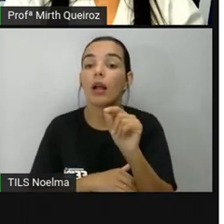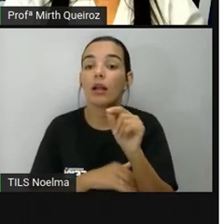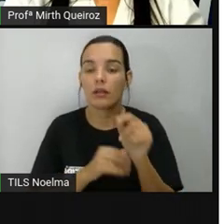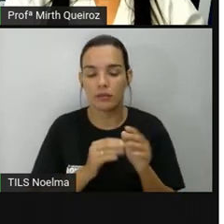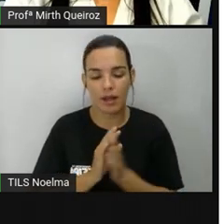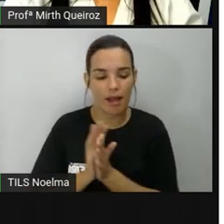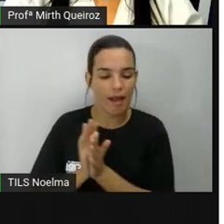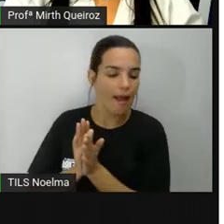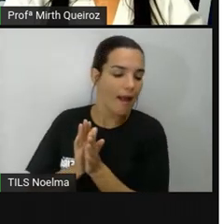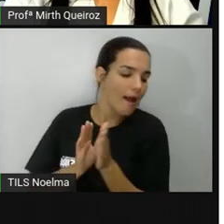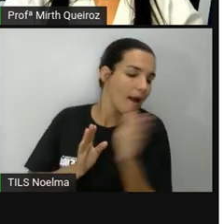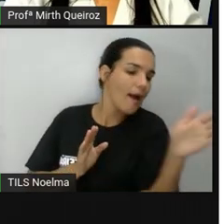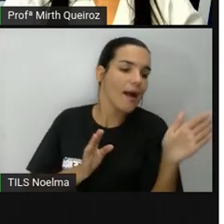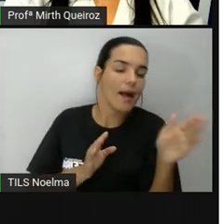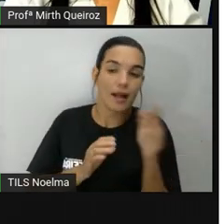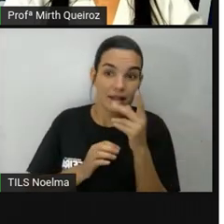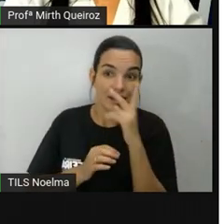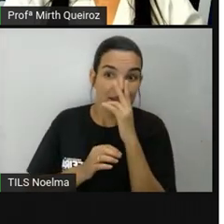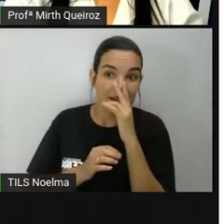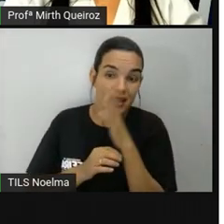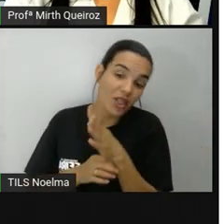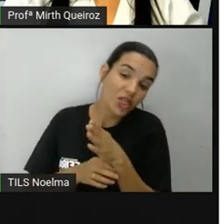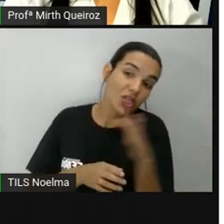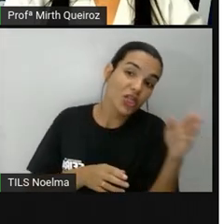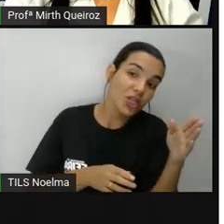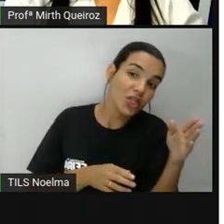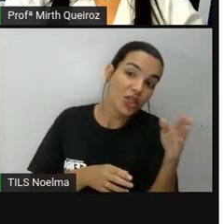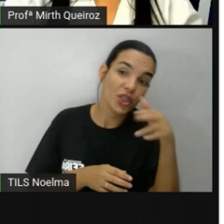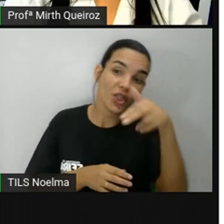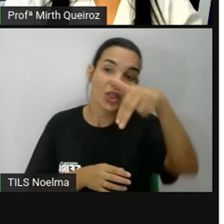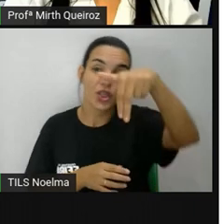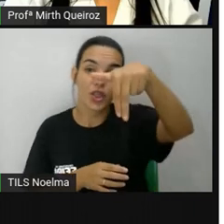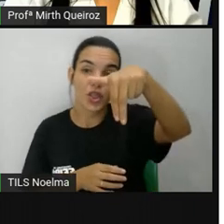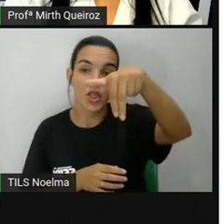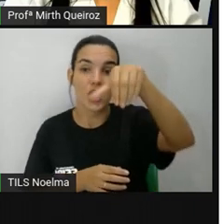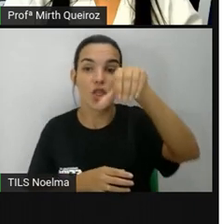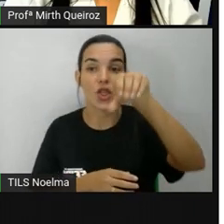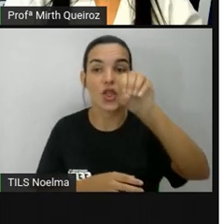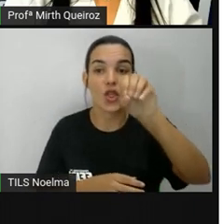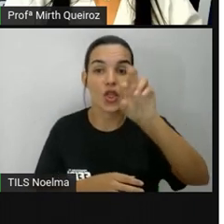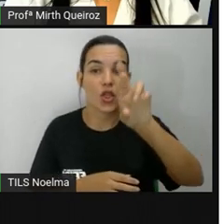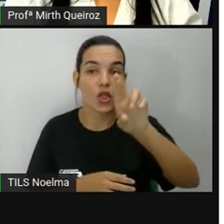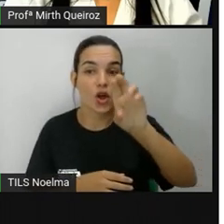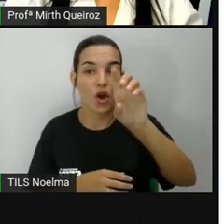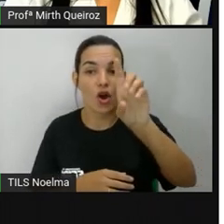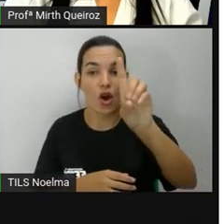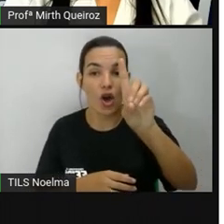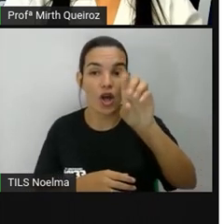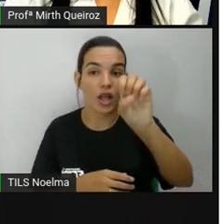de forma lateral, ele está indo aí para quê? Observando aí a rosa dos ventos, para que direção?